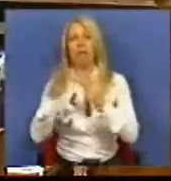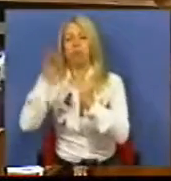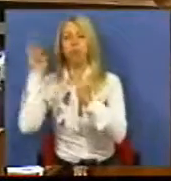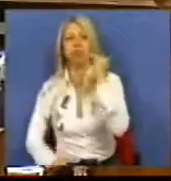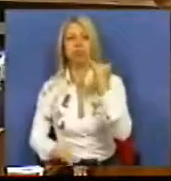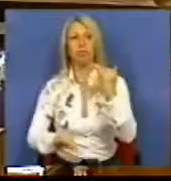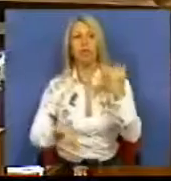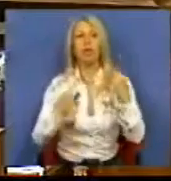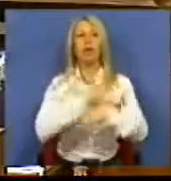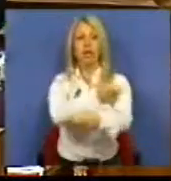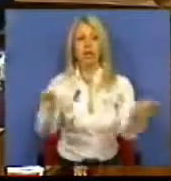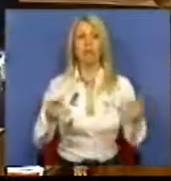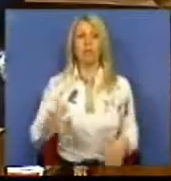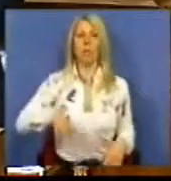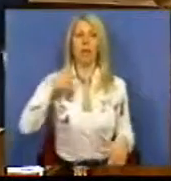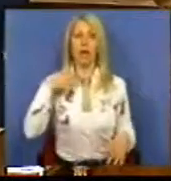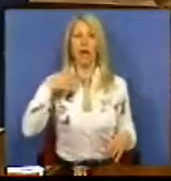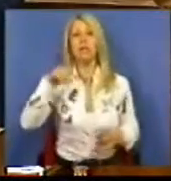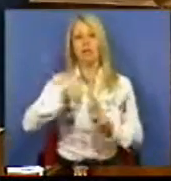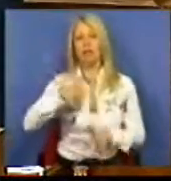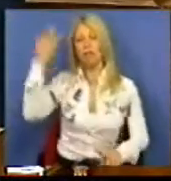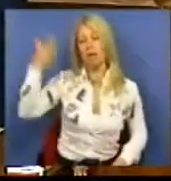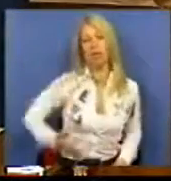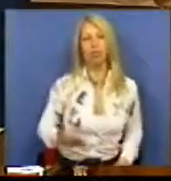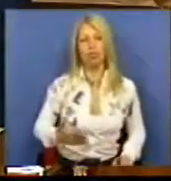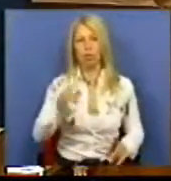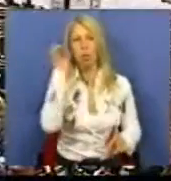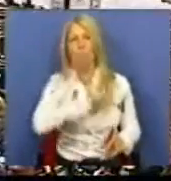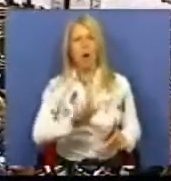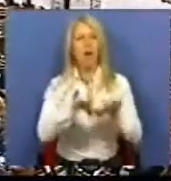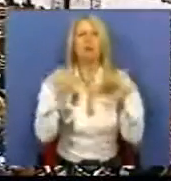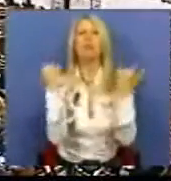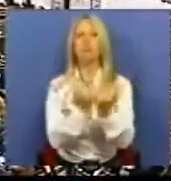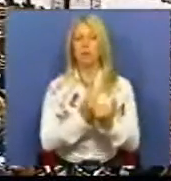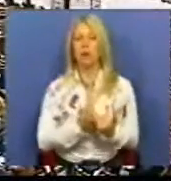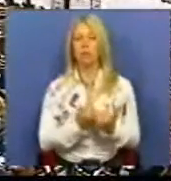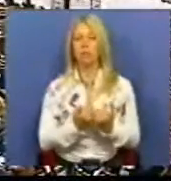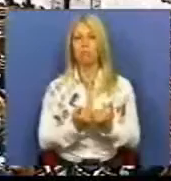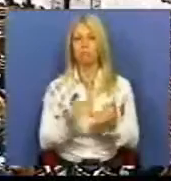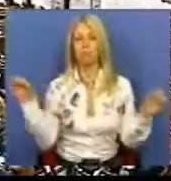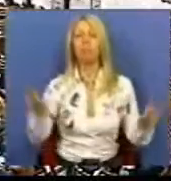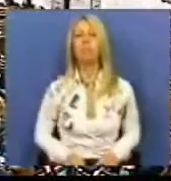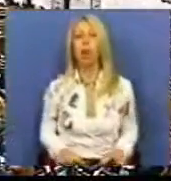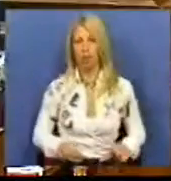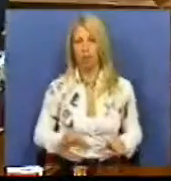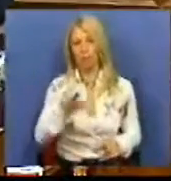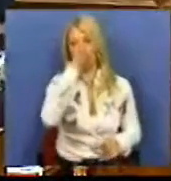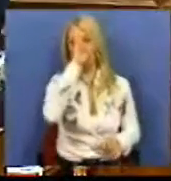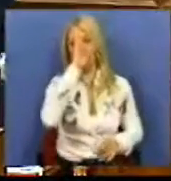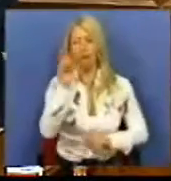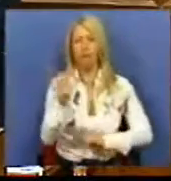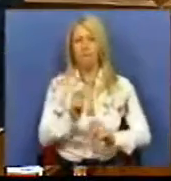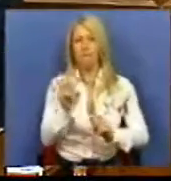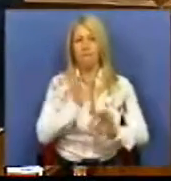distribuição da riqueza e aprofundar as injustiças sociais, que se prepara para desbaratar mais